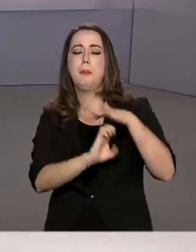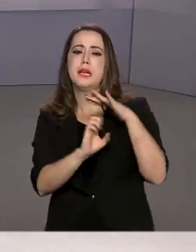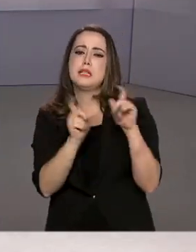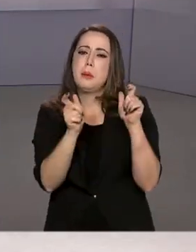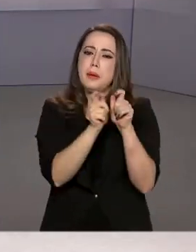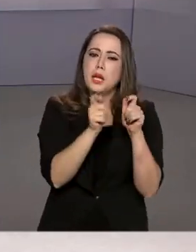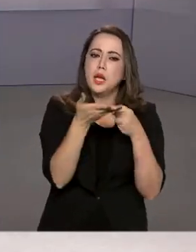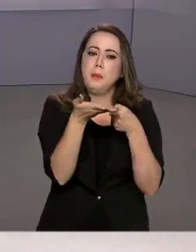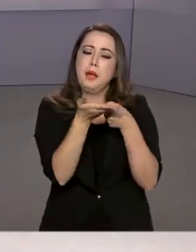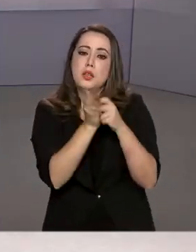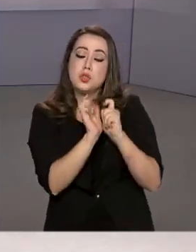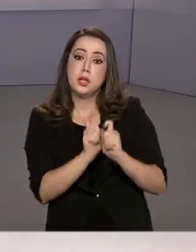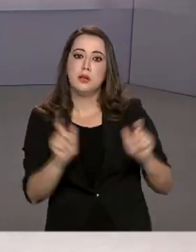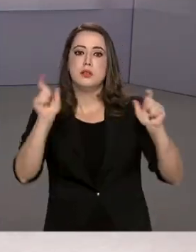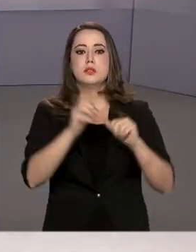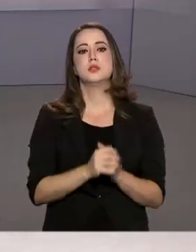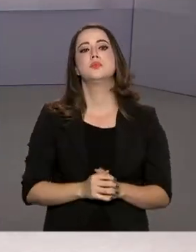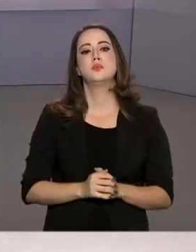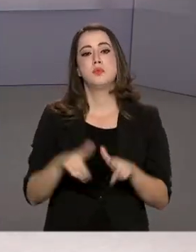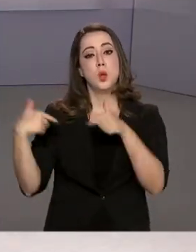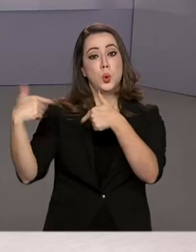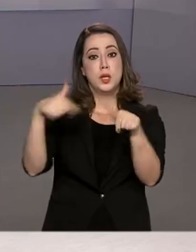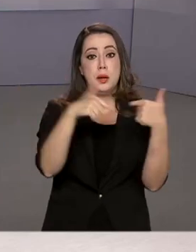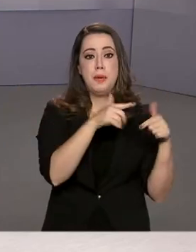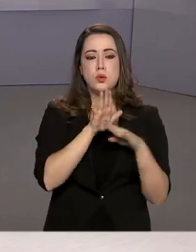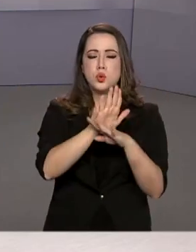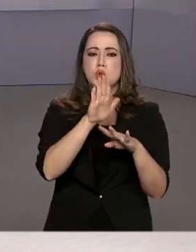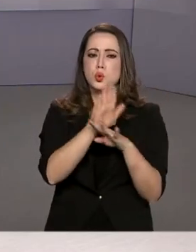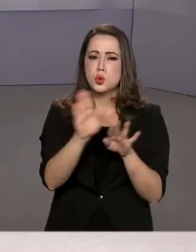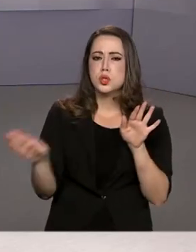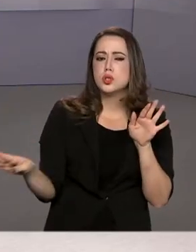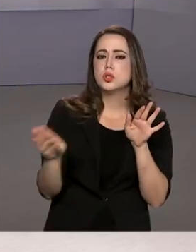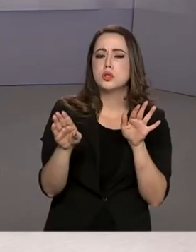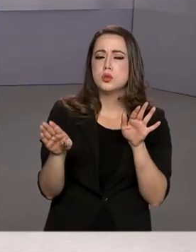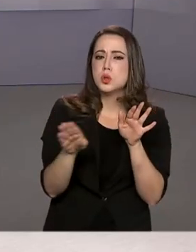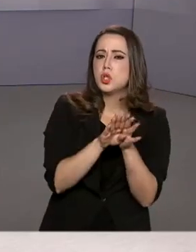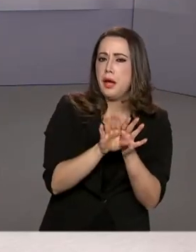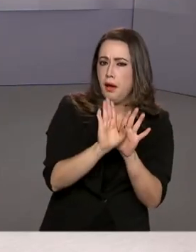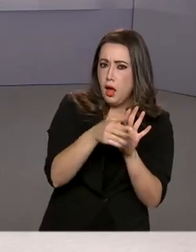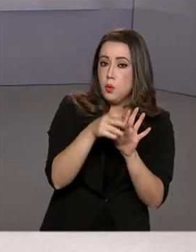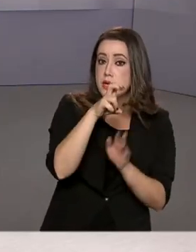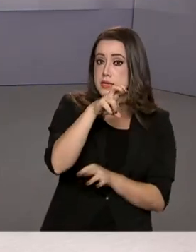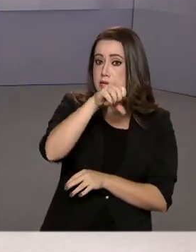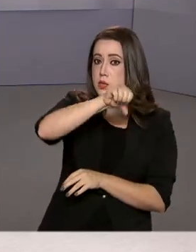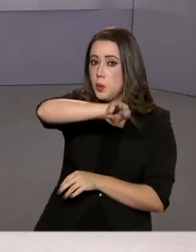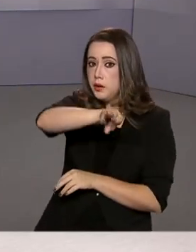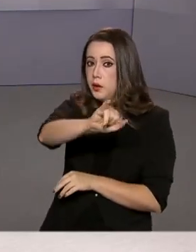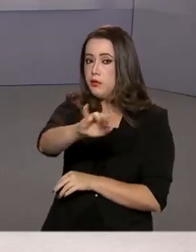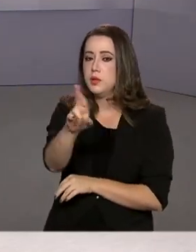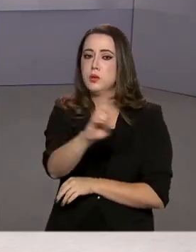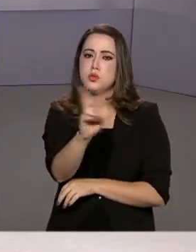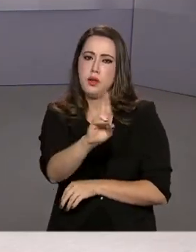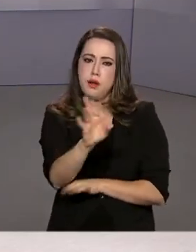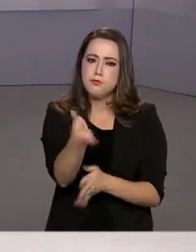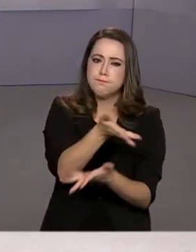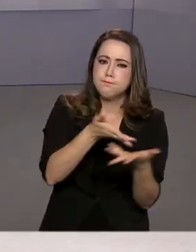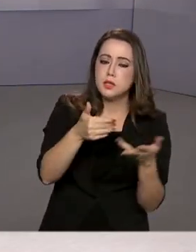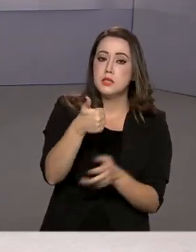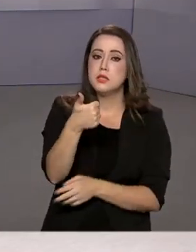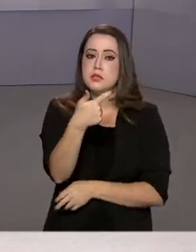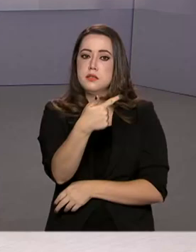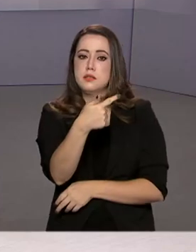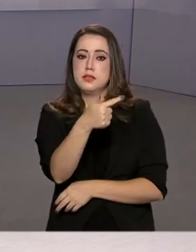pequenas, médias e grandes empresas. As operações de socorro chegaram a 59 bilhões de reais e